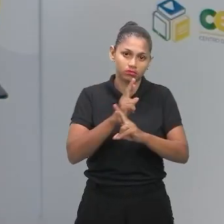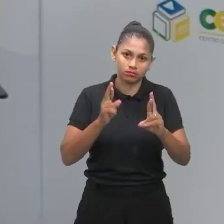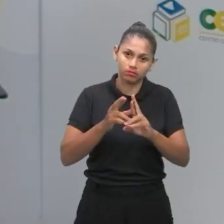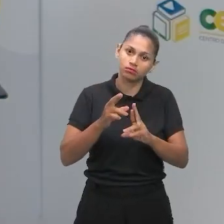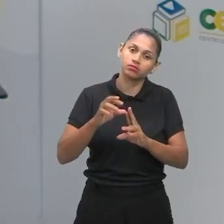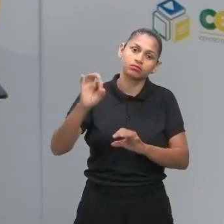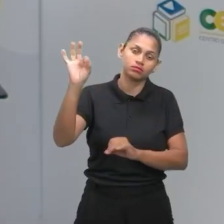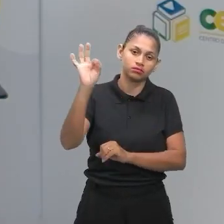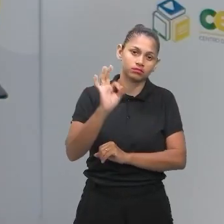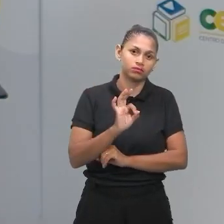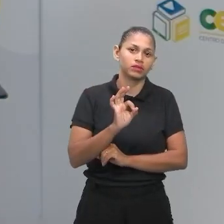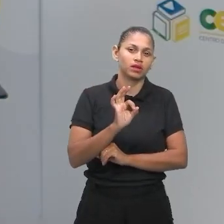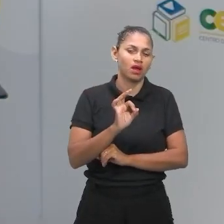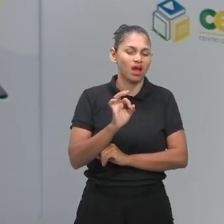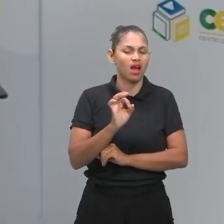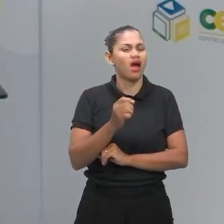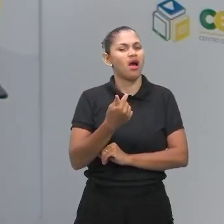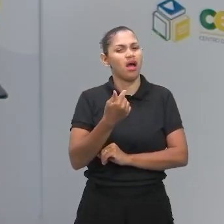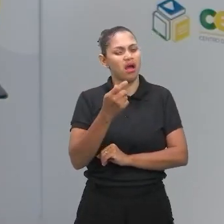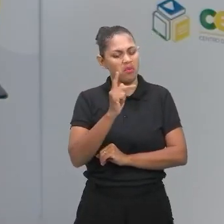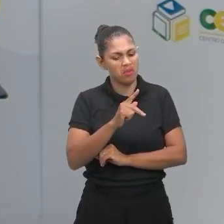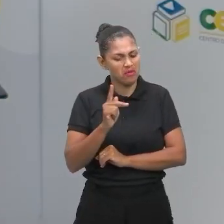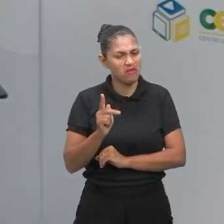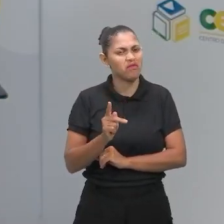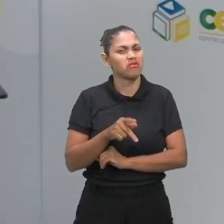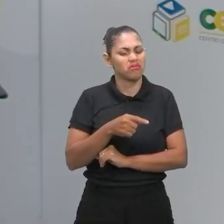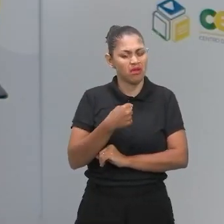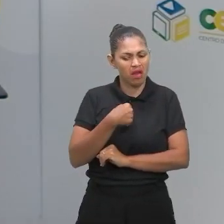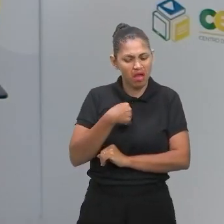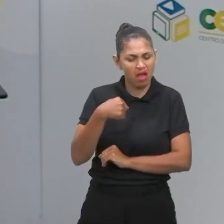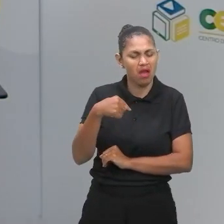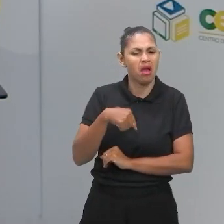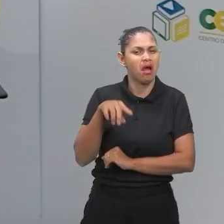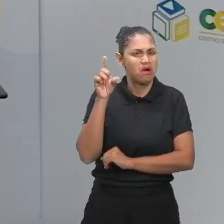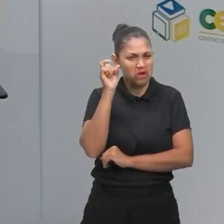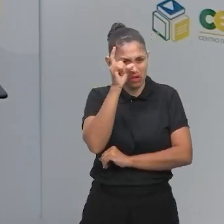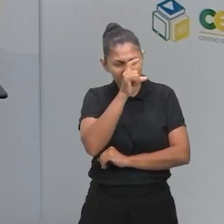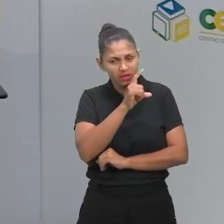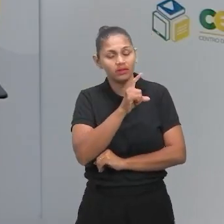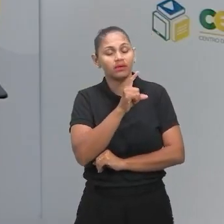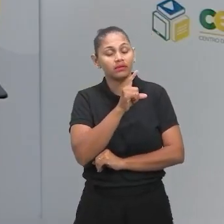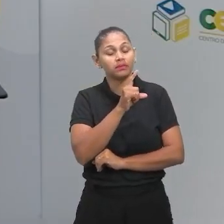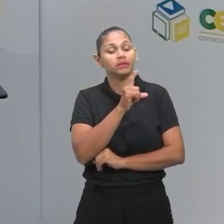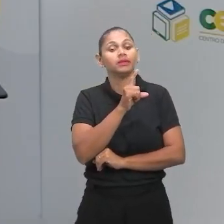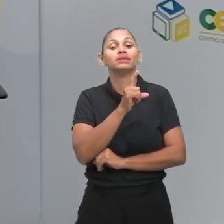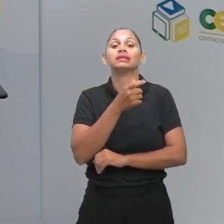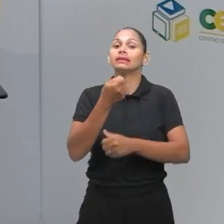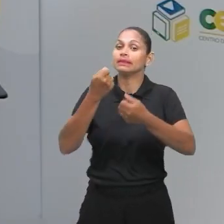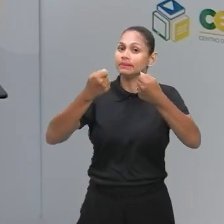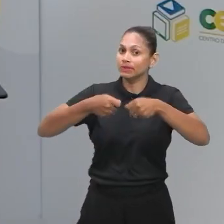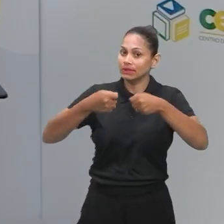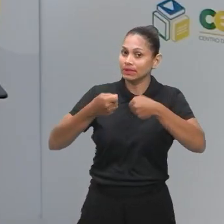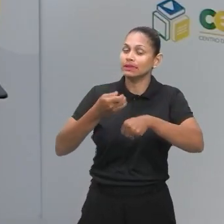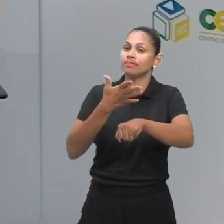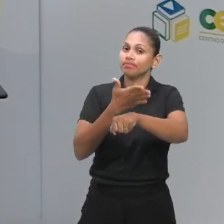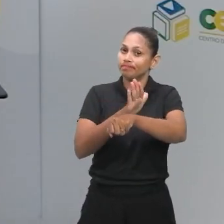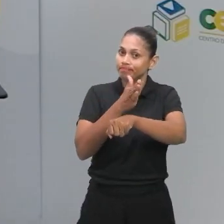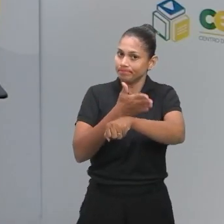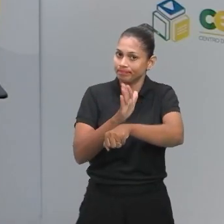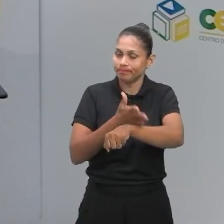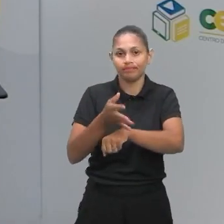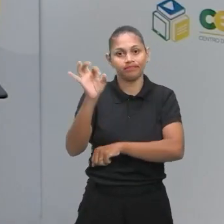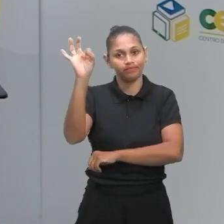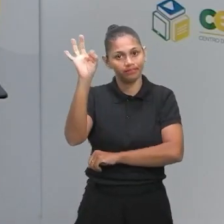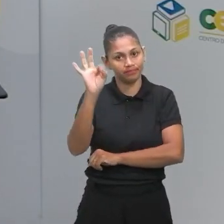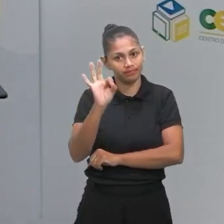professor, não achei tão tranquila. Claro, a porcentagem é algo que você precisa praticar. Quanto mais questões você resolve, mais você